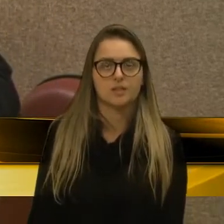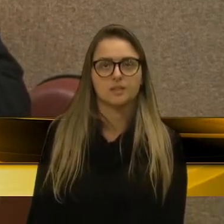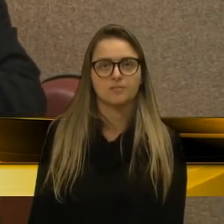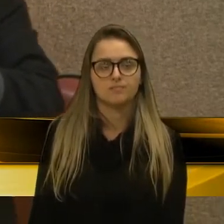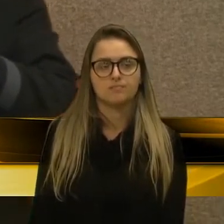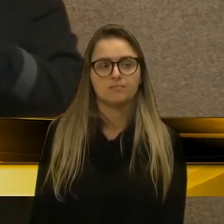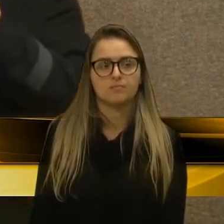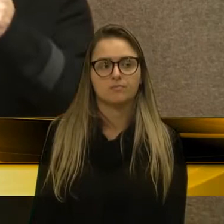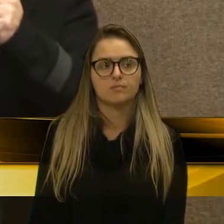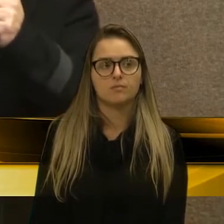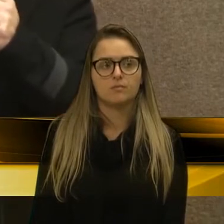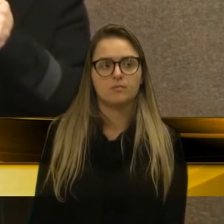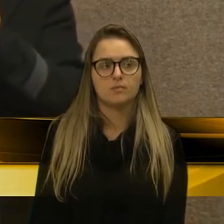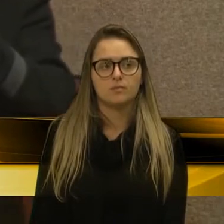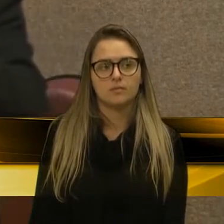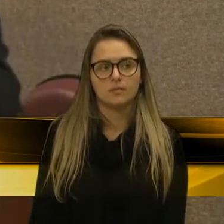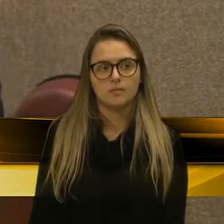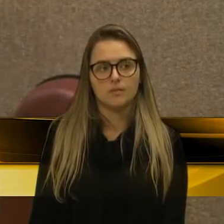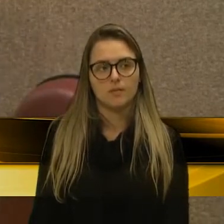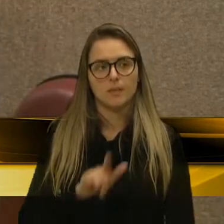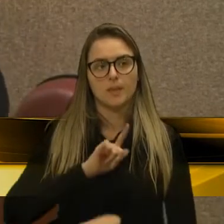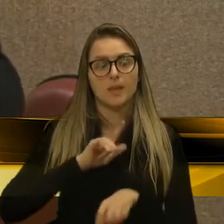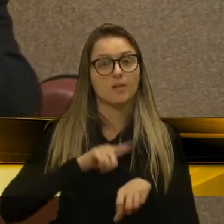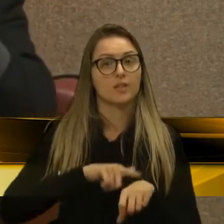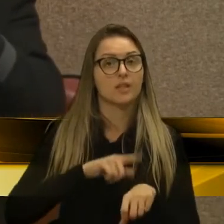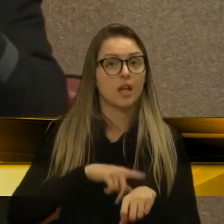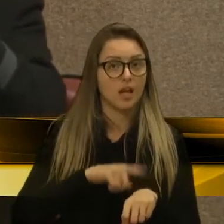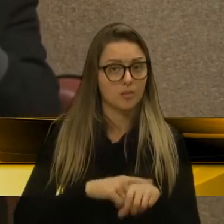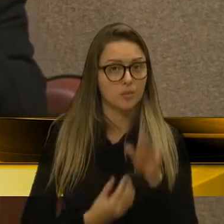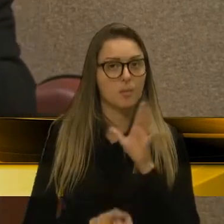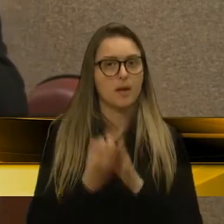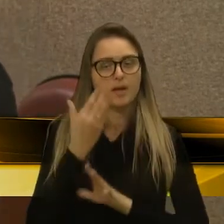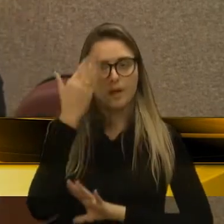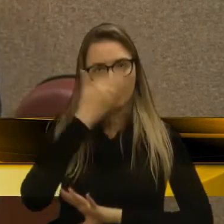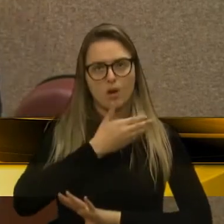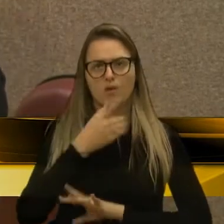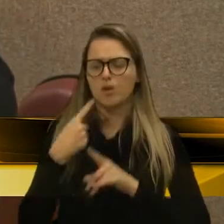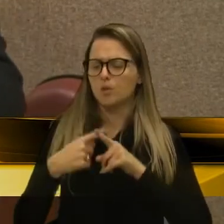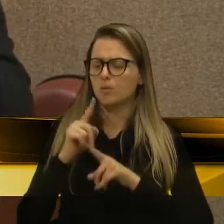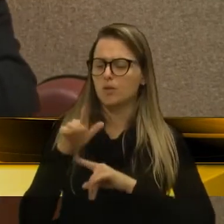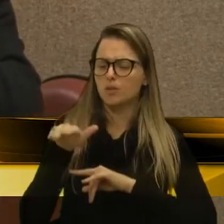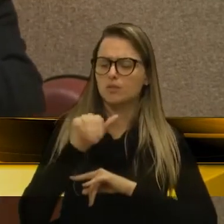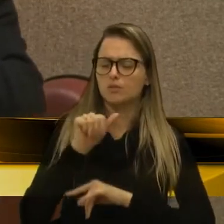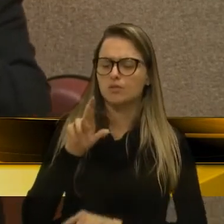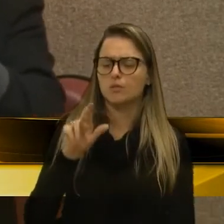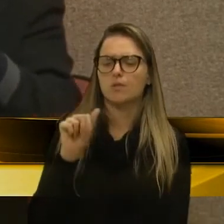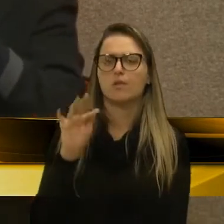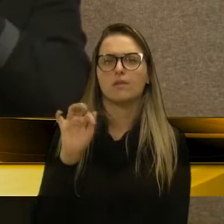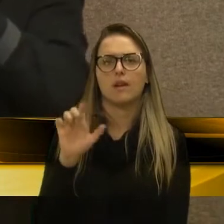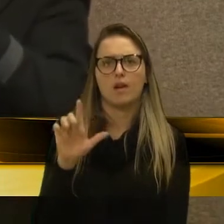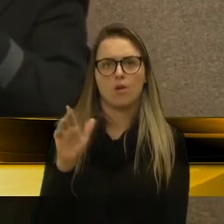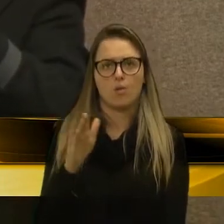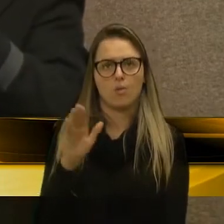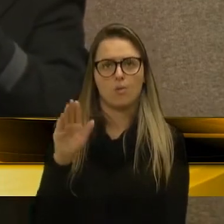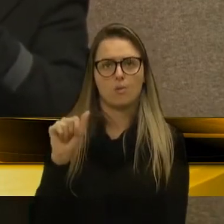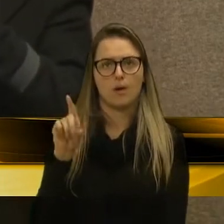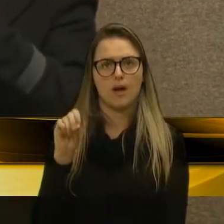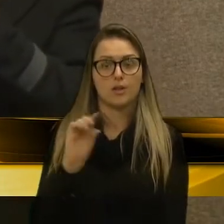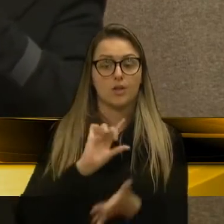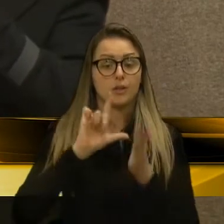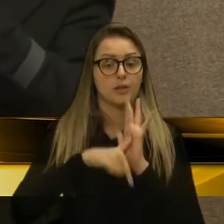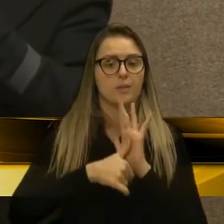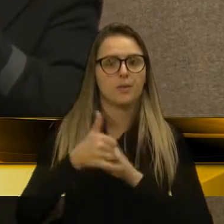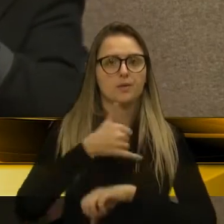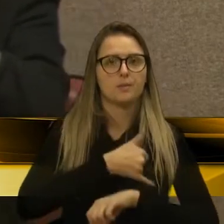Então, foi dado tempo para produzir provas, por que que não foi chamado? Aí, depois que passou